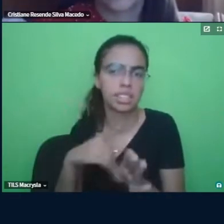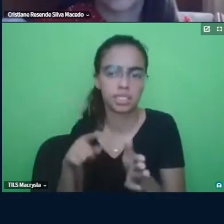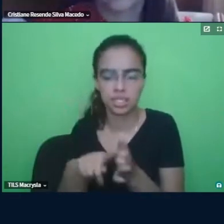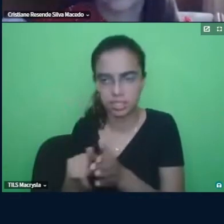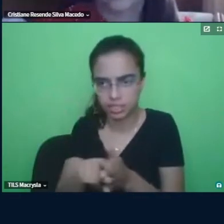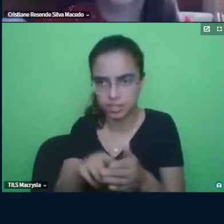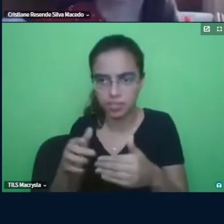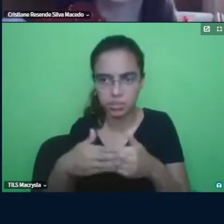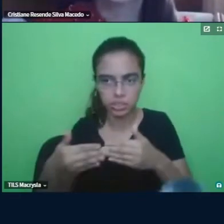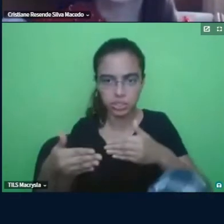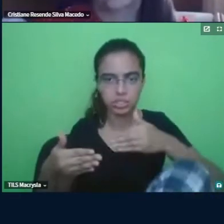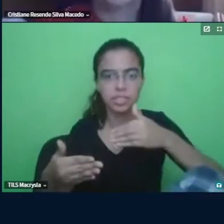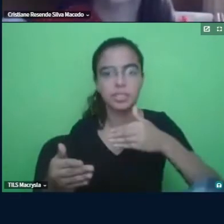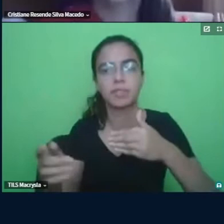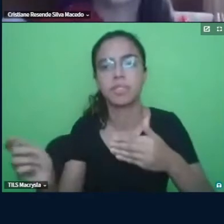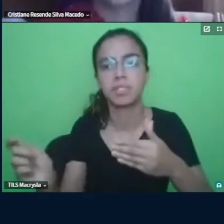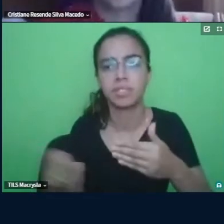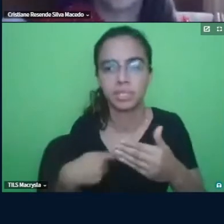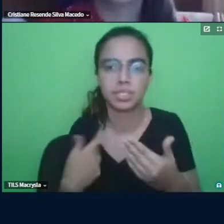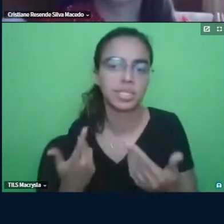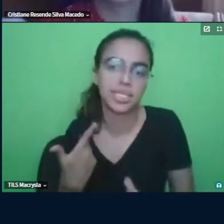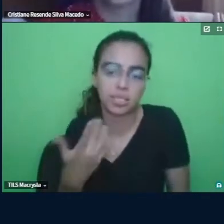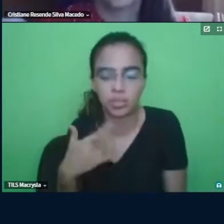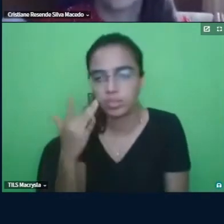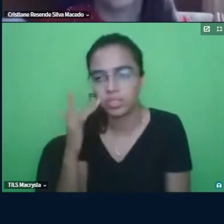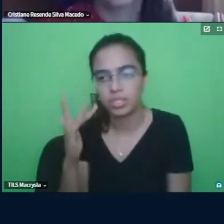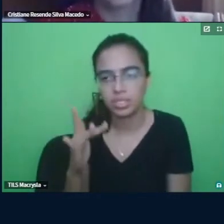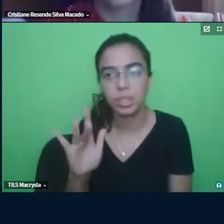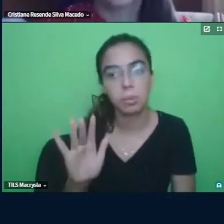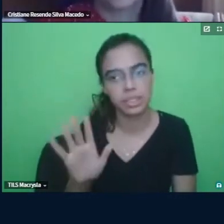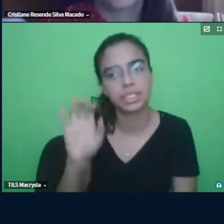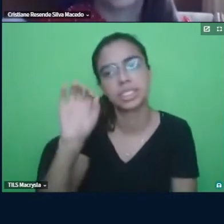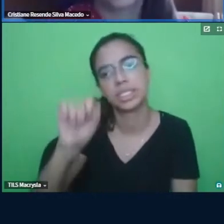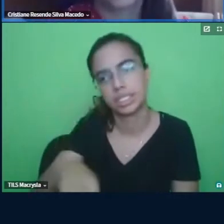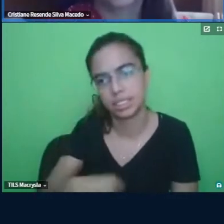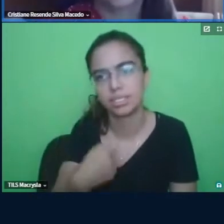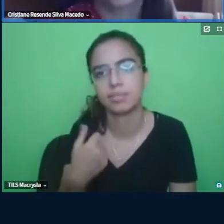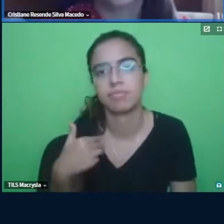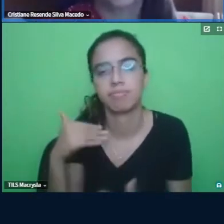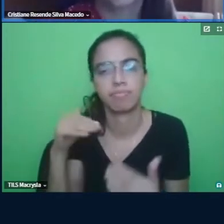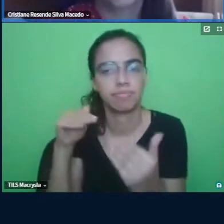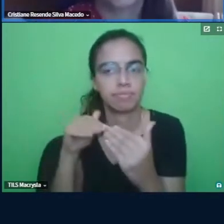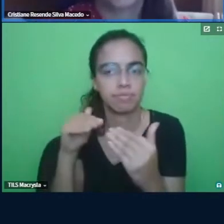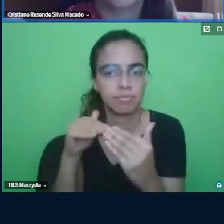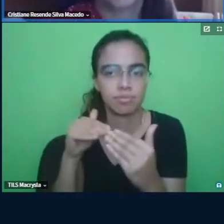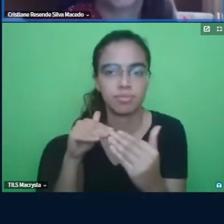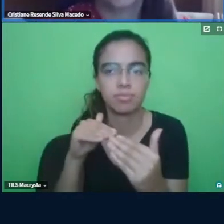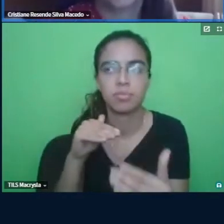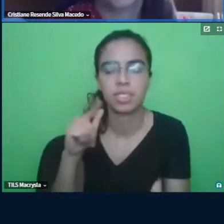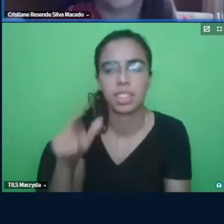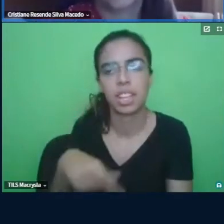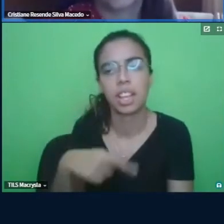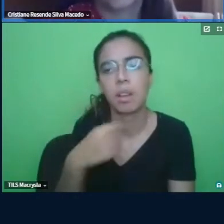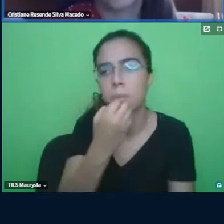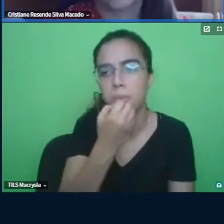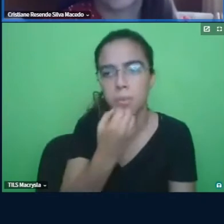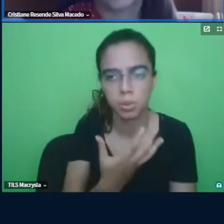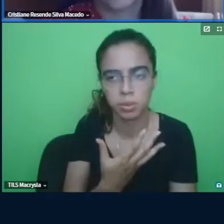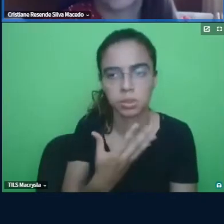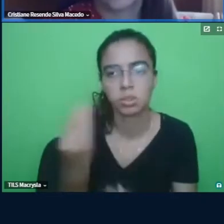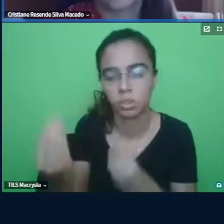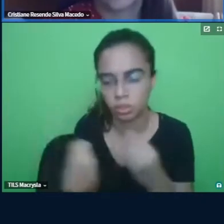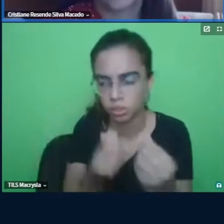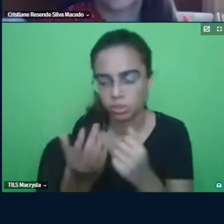como continuar para sempre mas sim eu concordo acho que seria uma boa maneira para retratar